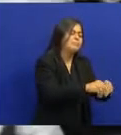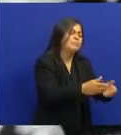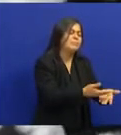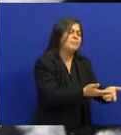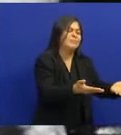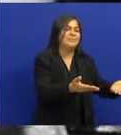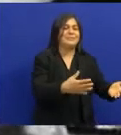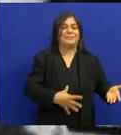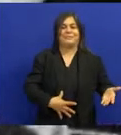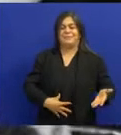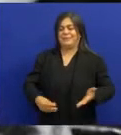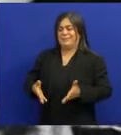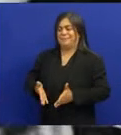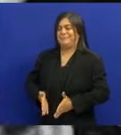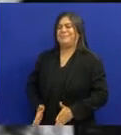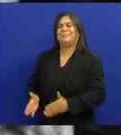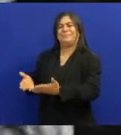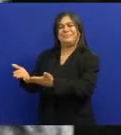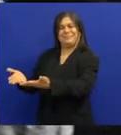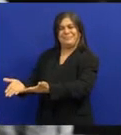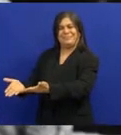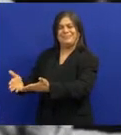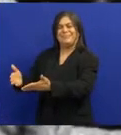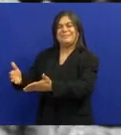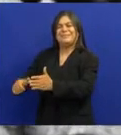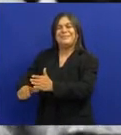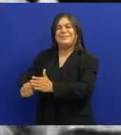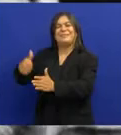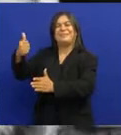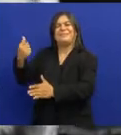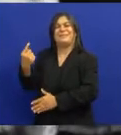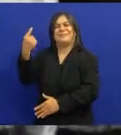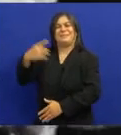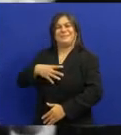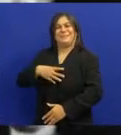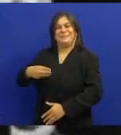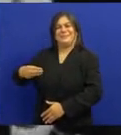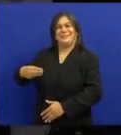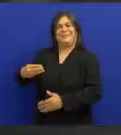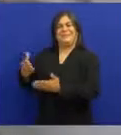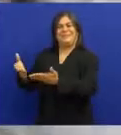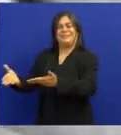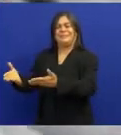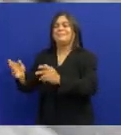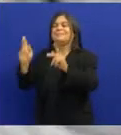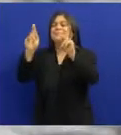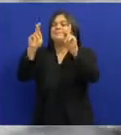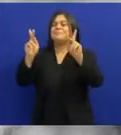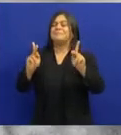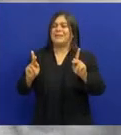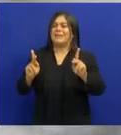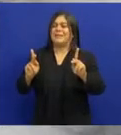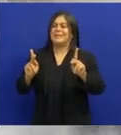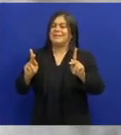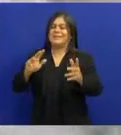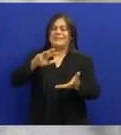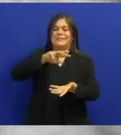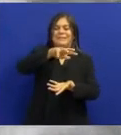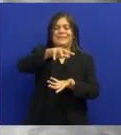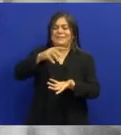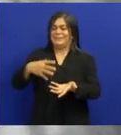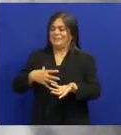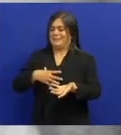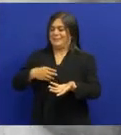da mesma terra Nasceria seu primeiro filho também José Chegaria em tempos de paz Mais um a repovoar o